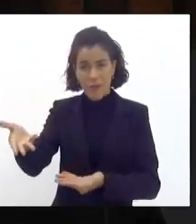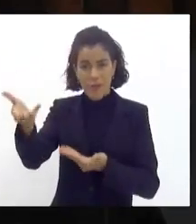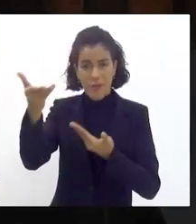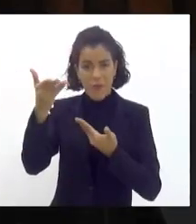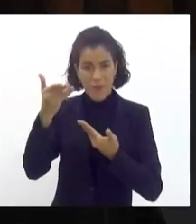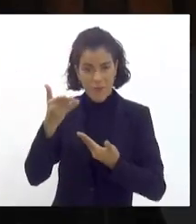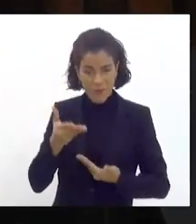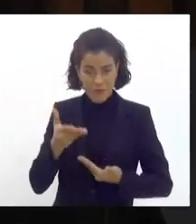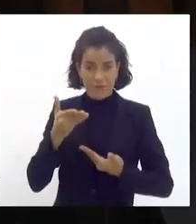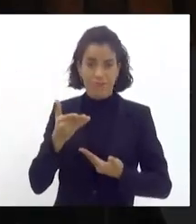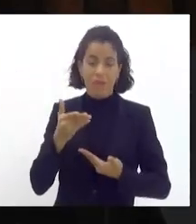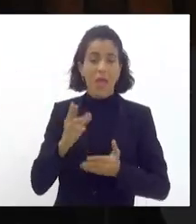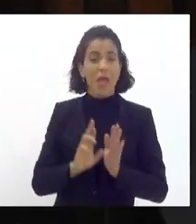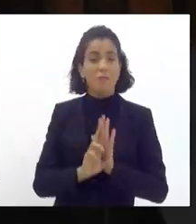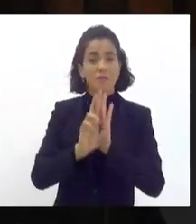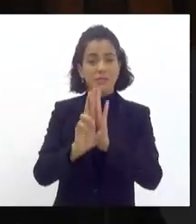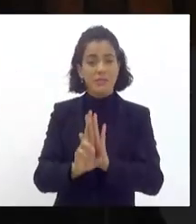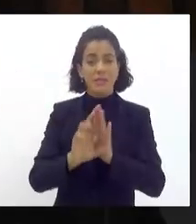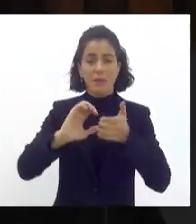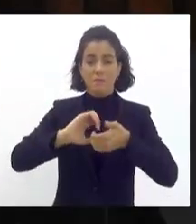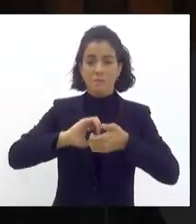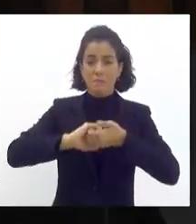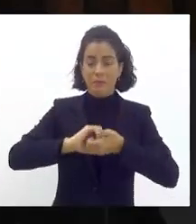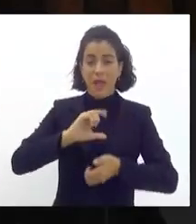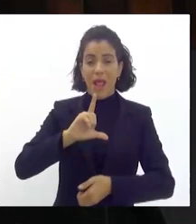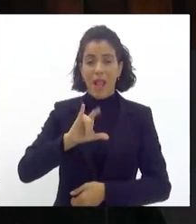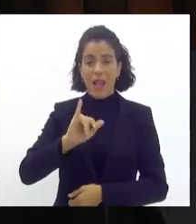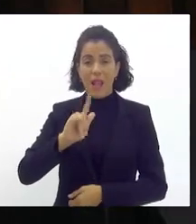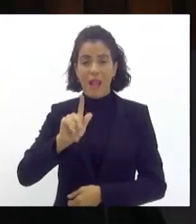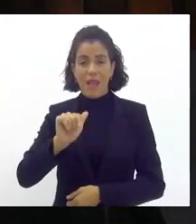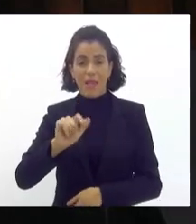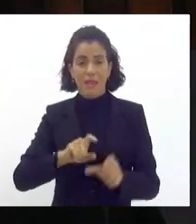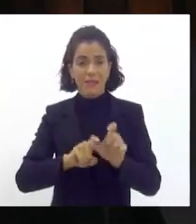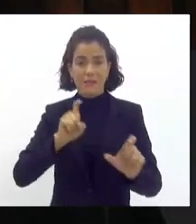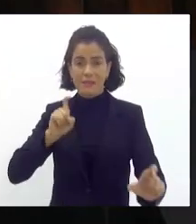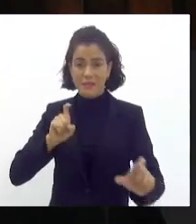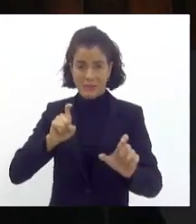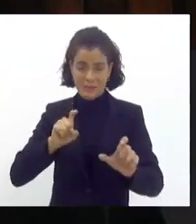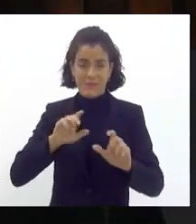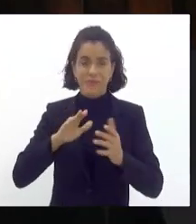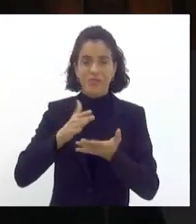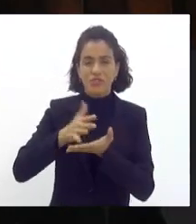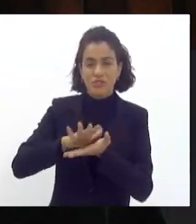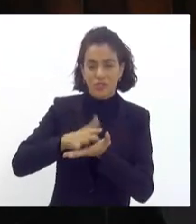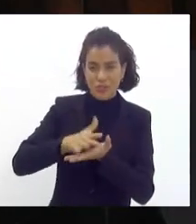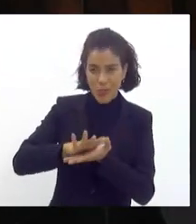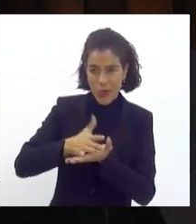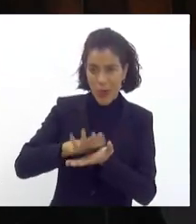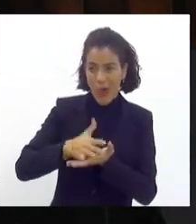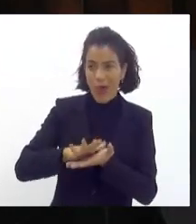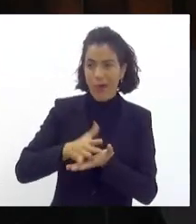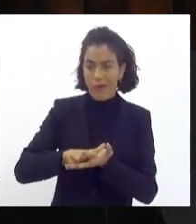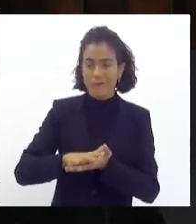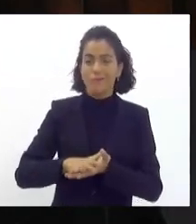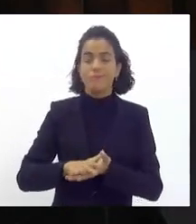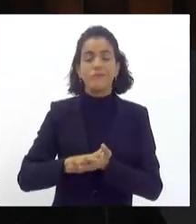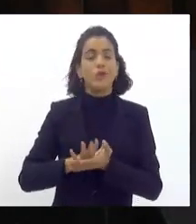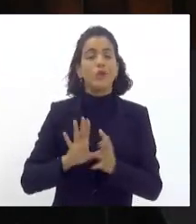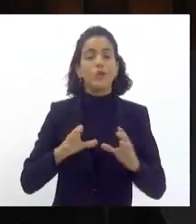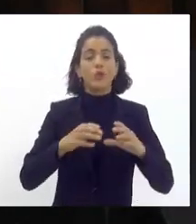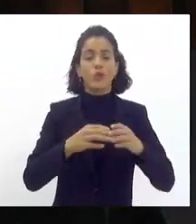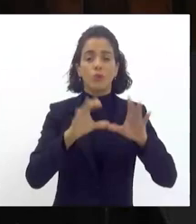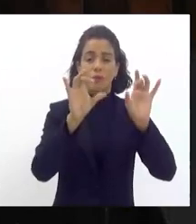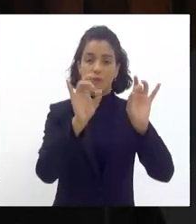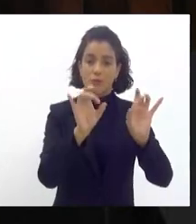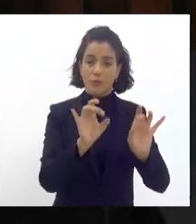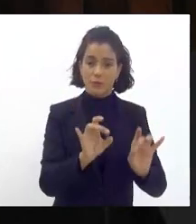em nome da Liga Independente das Escolas de Samba do Rio de Janeiro em nome das Escolas de Samba do Grupo Especial